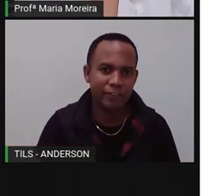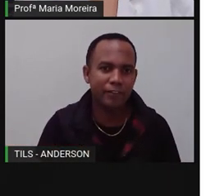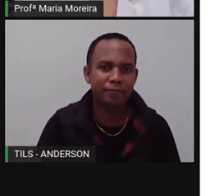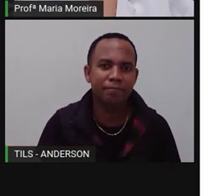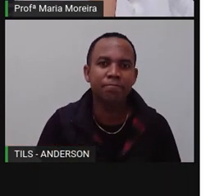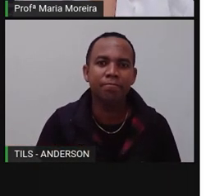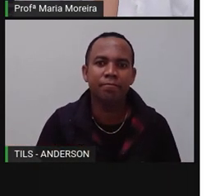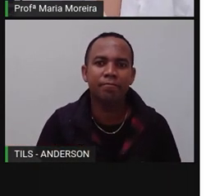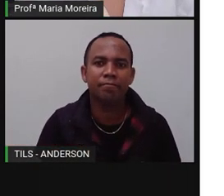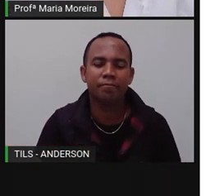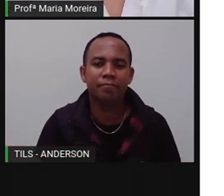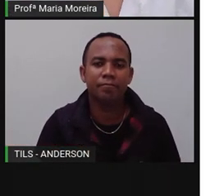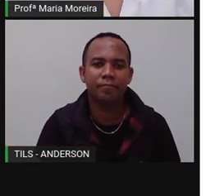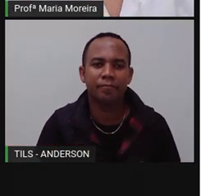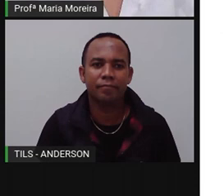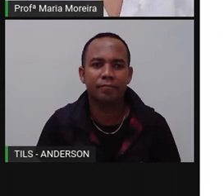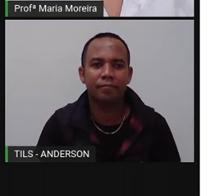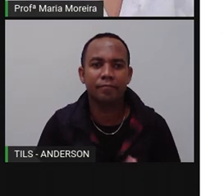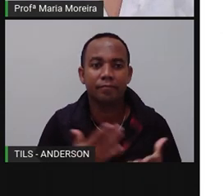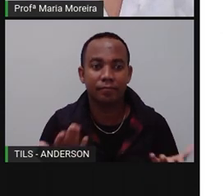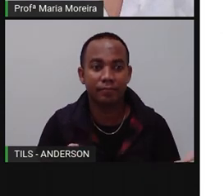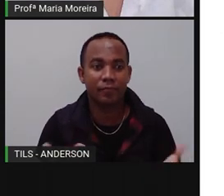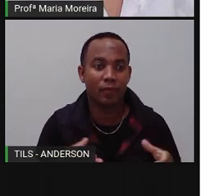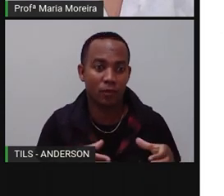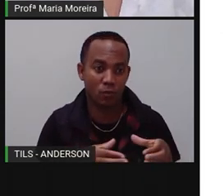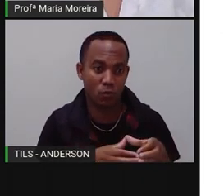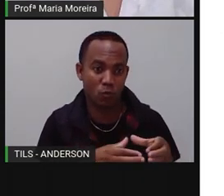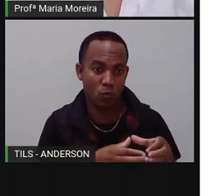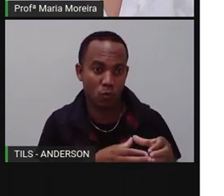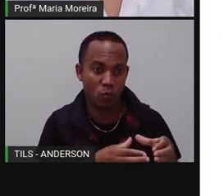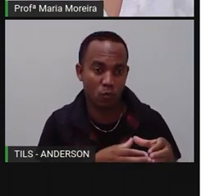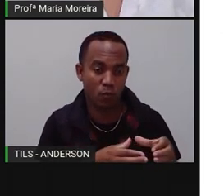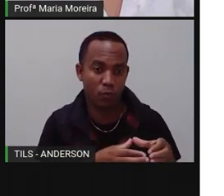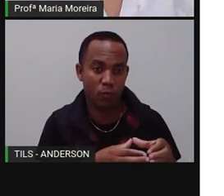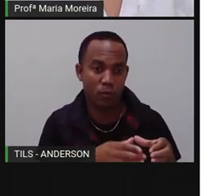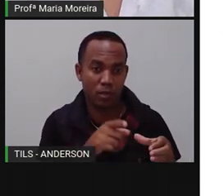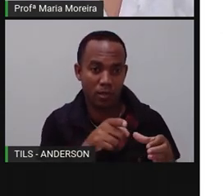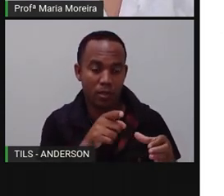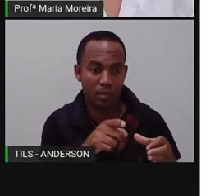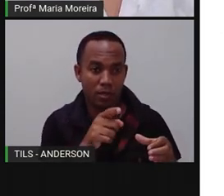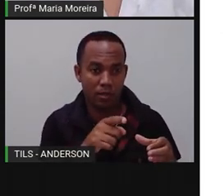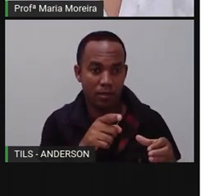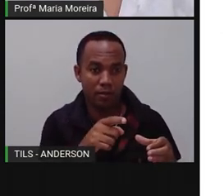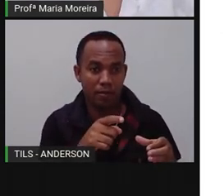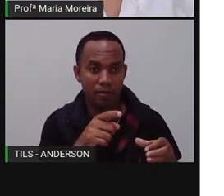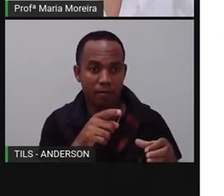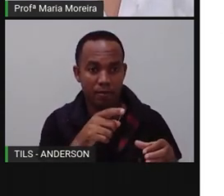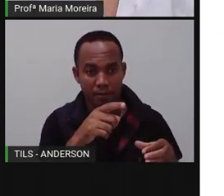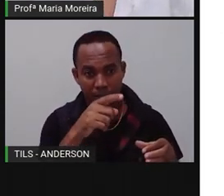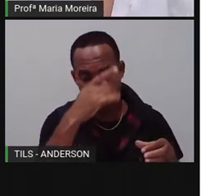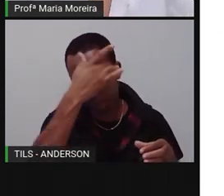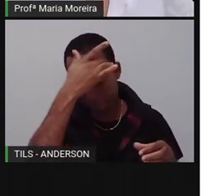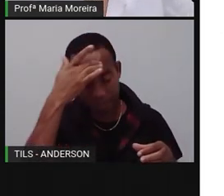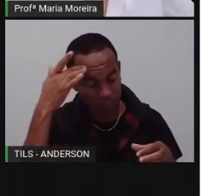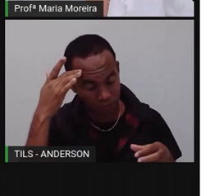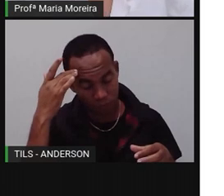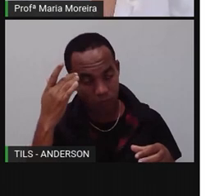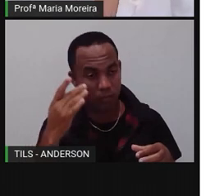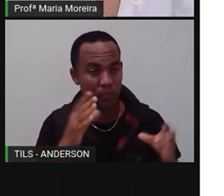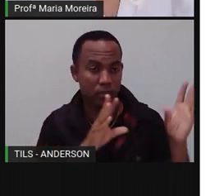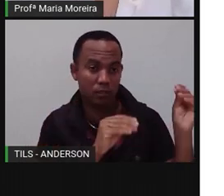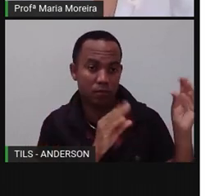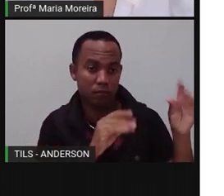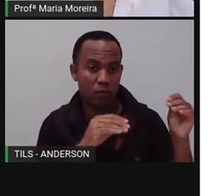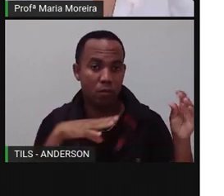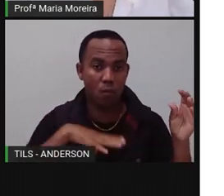Ah, entendi. O continente foi colonizado por povos europeus, né? Como os espanhóis,